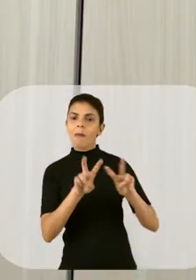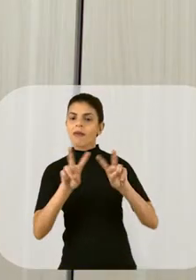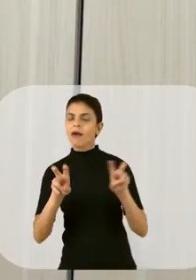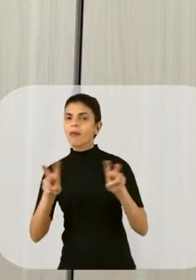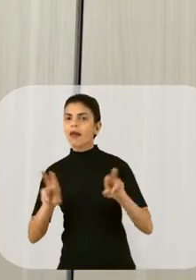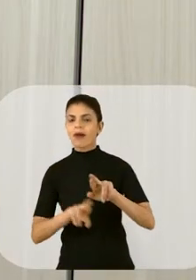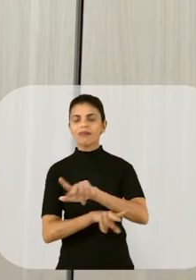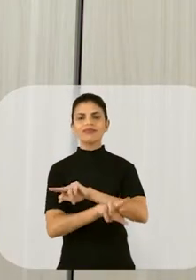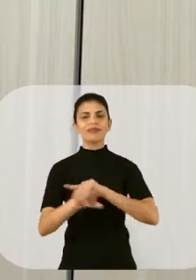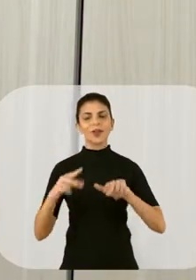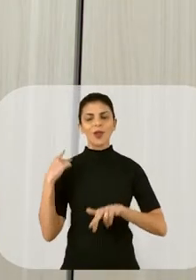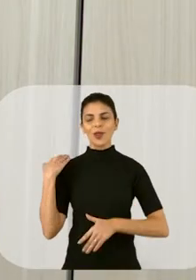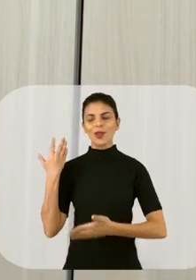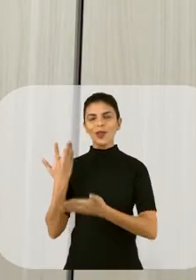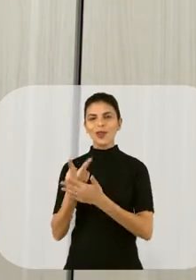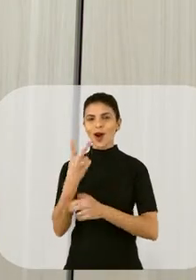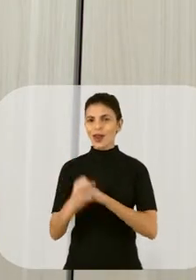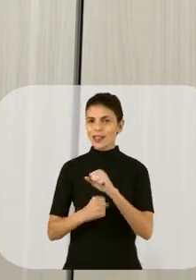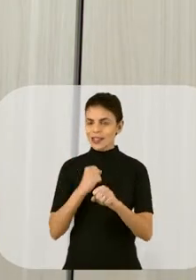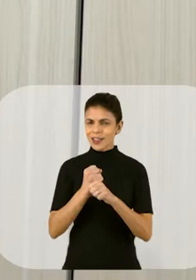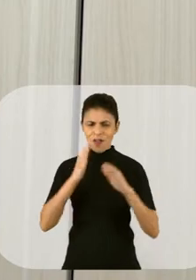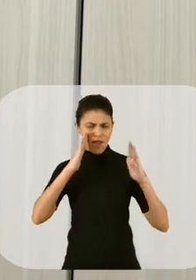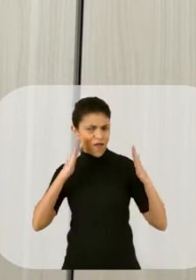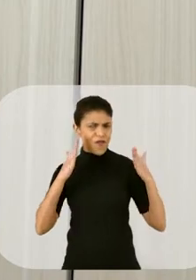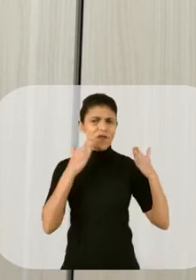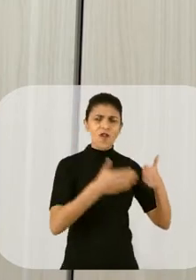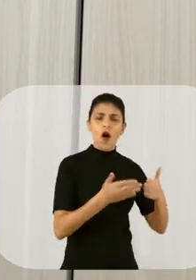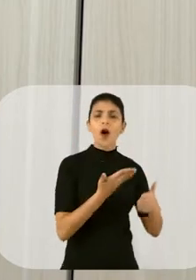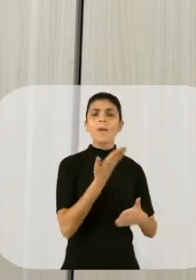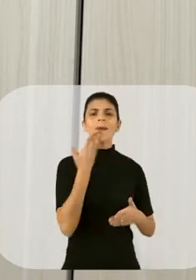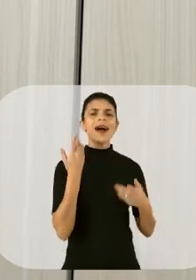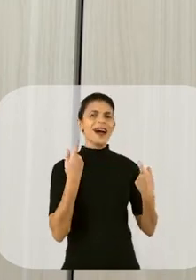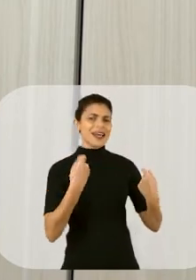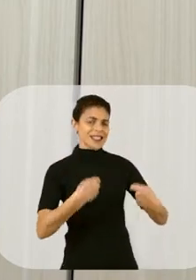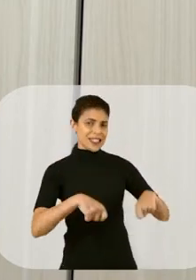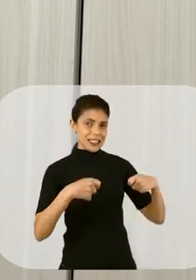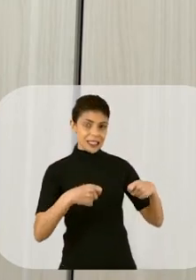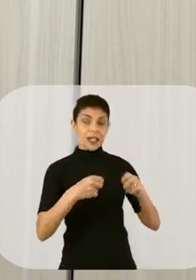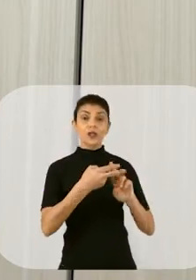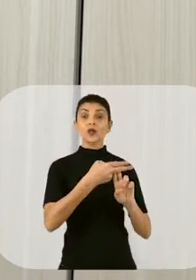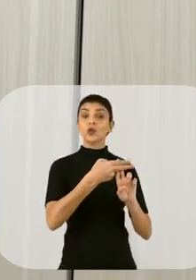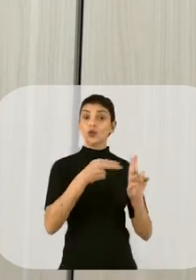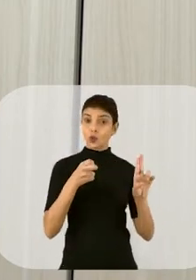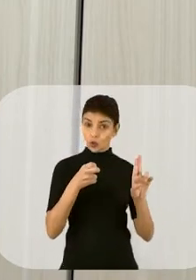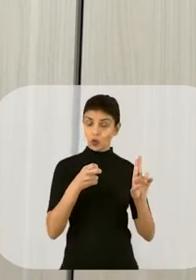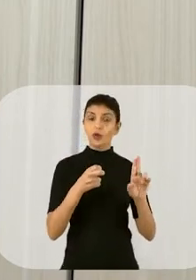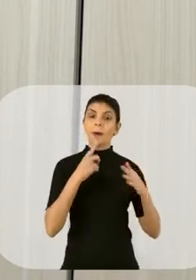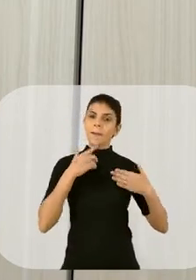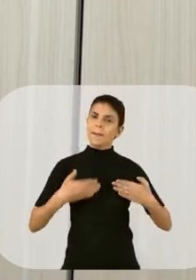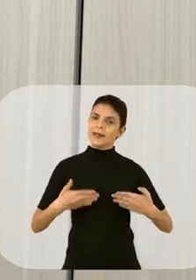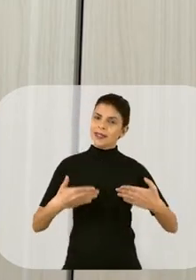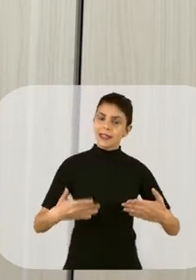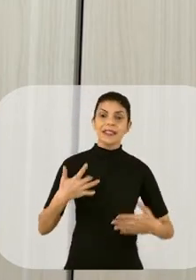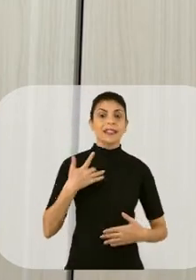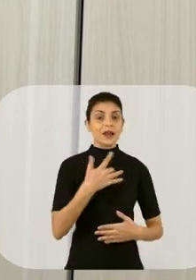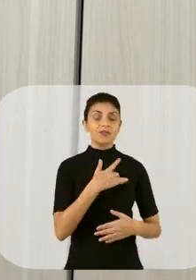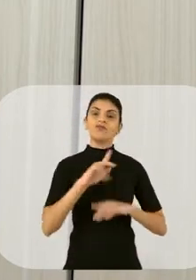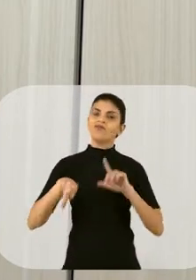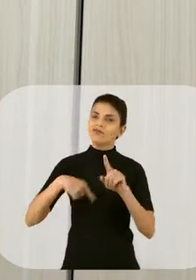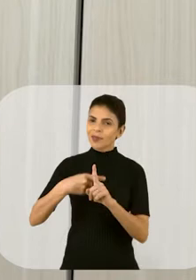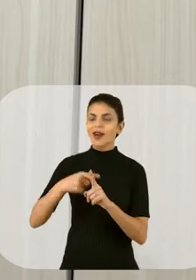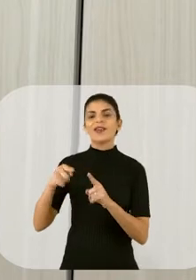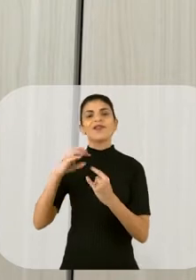temáticas diversas, sendo que nesses dois anos a gente focou bastante por uma necessidade do SUS, por uma necessidade do Ministério da